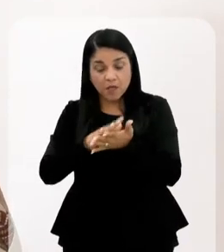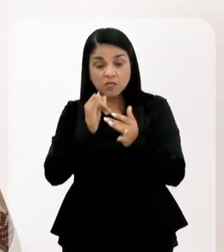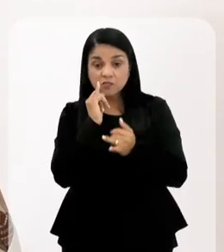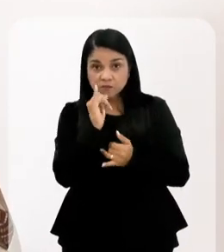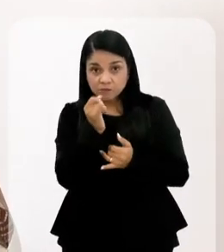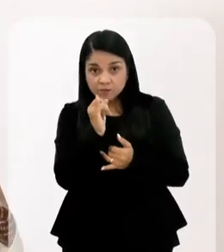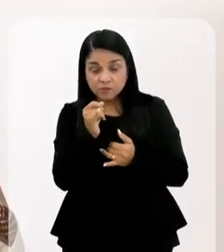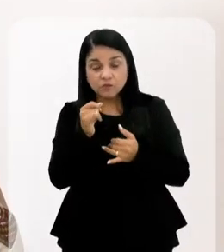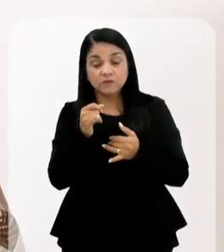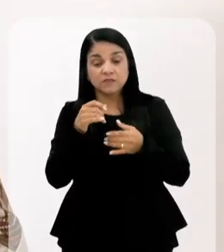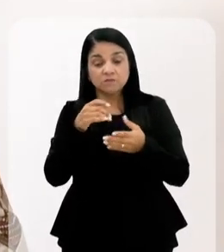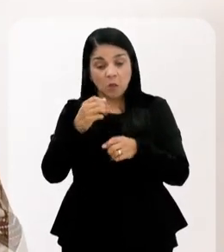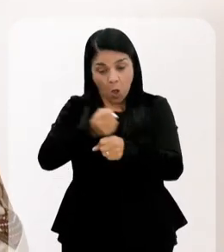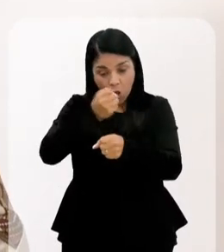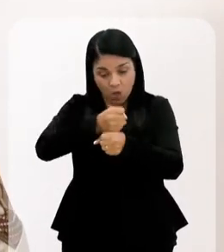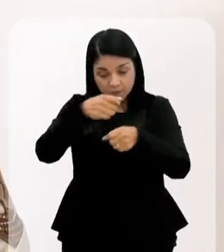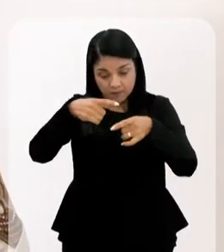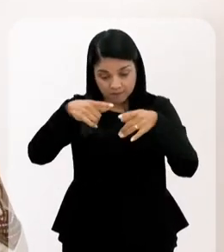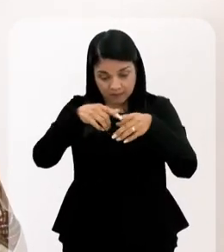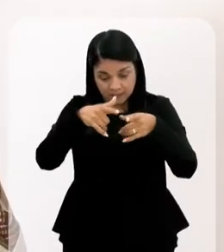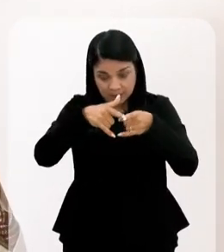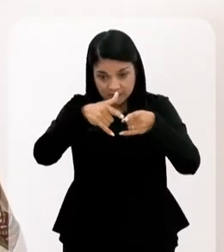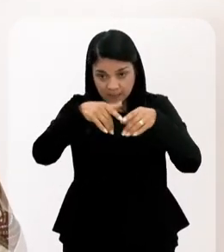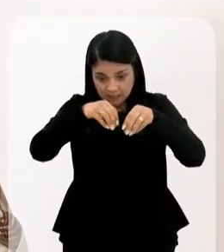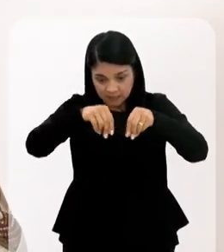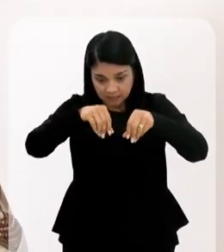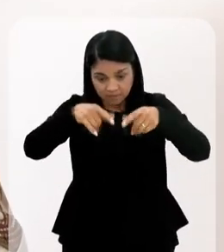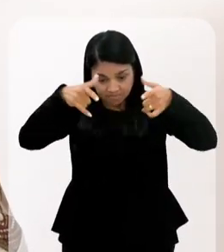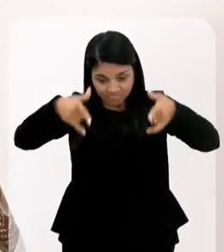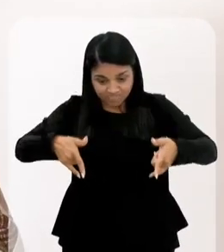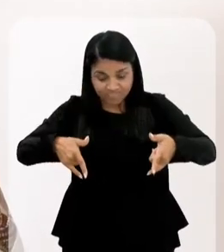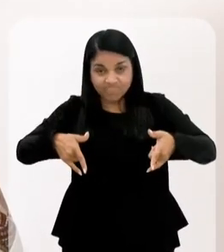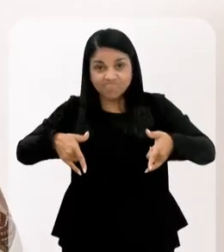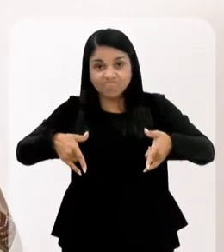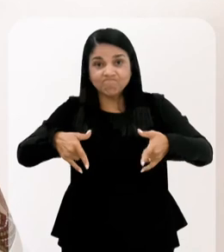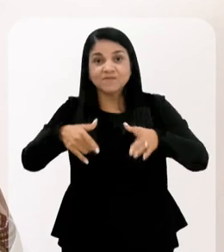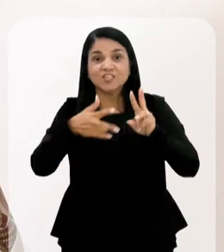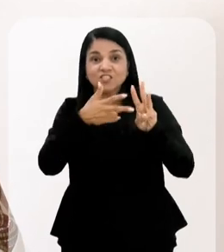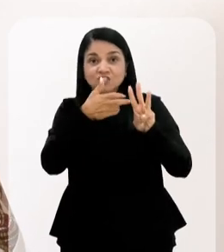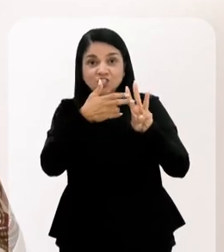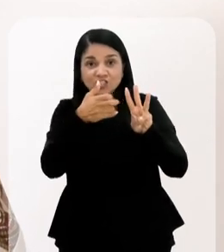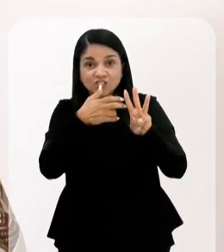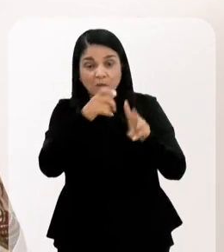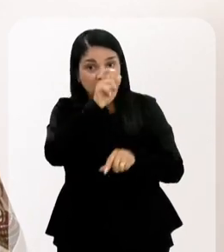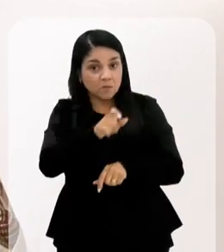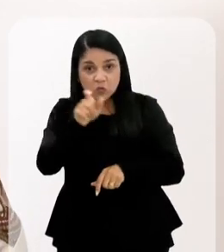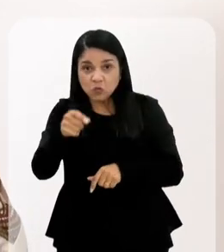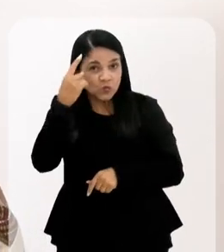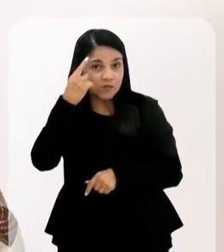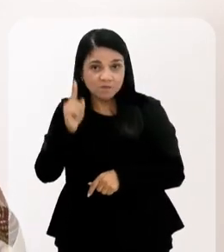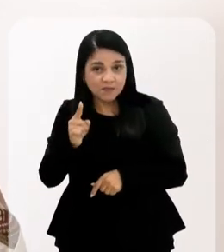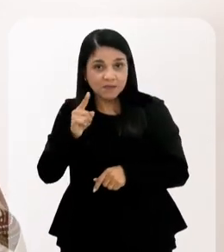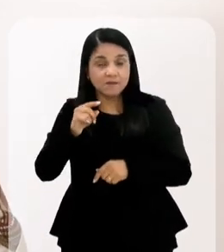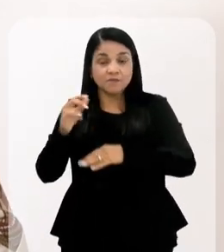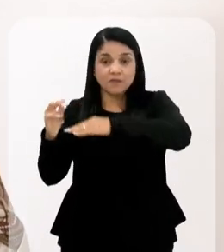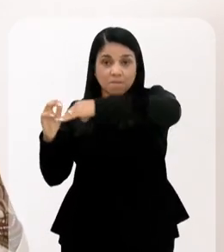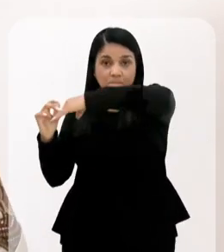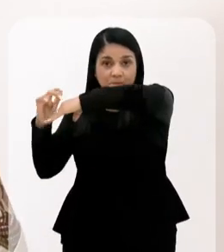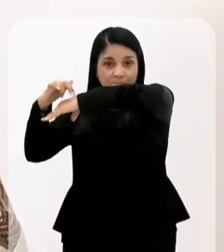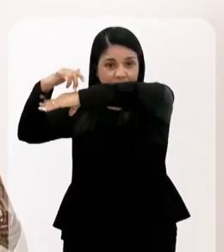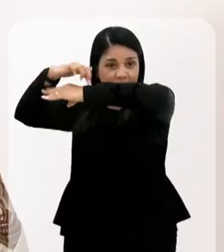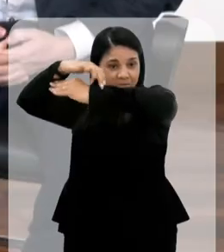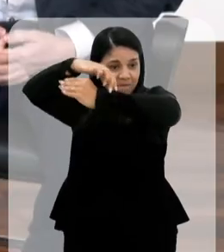de um cemitério indígena, muitas pessoas não sabiam. Como a